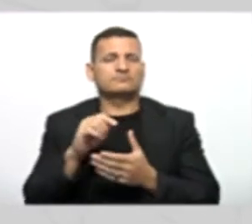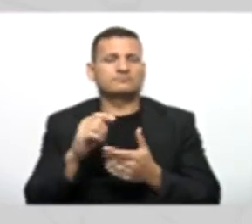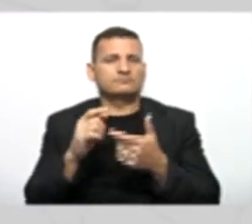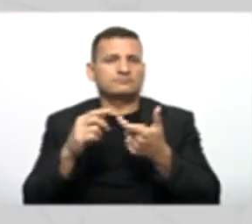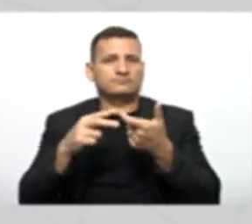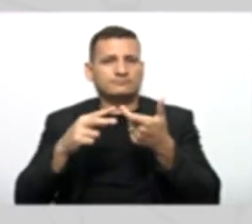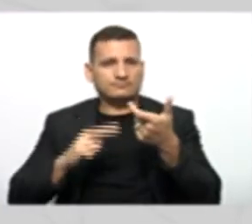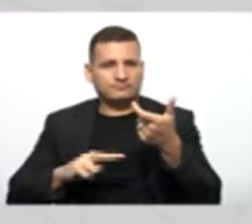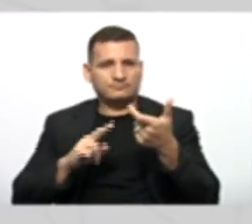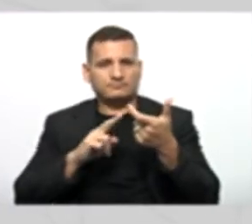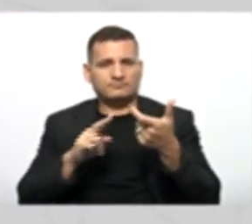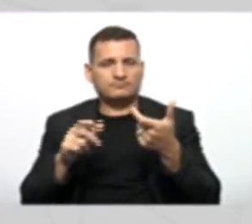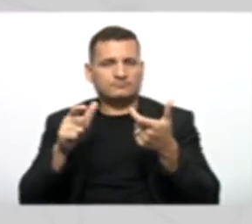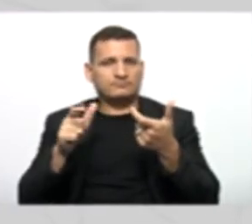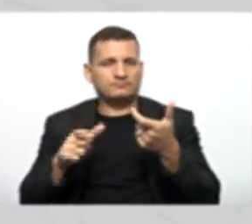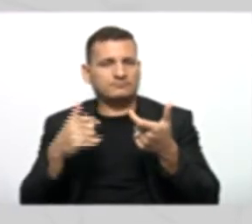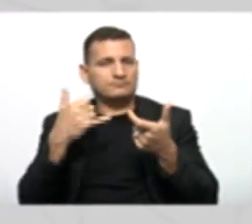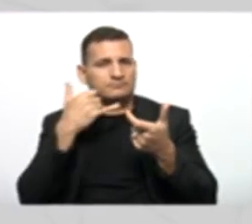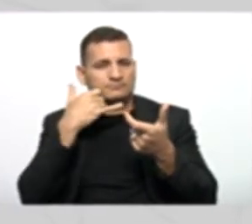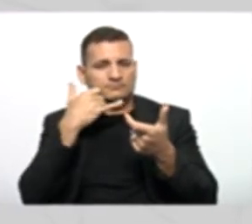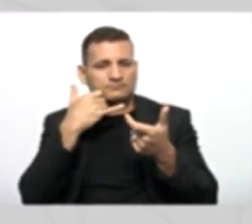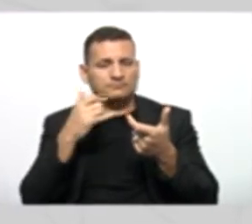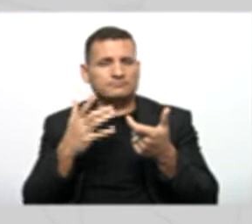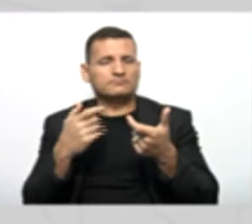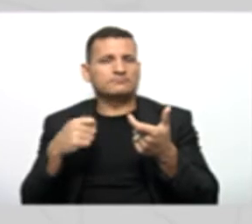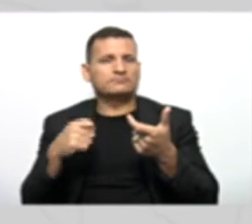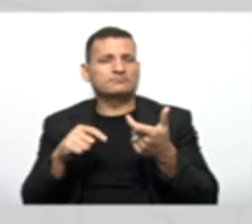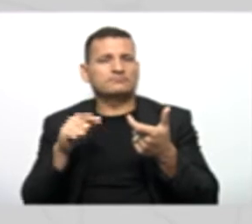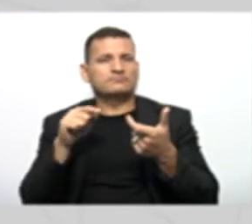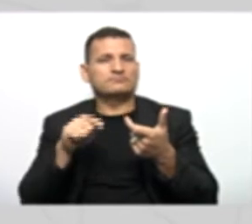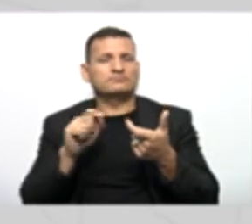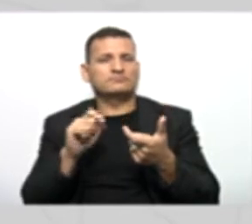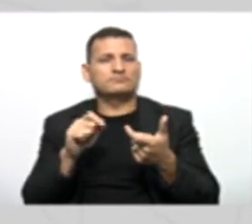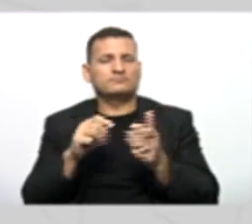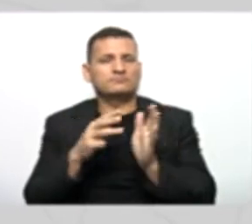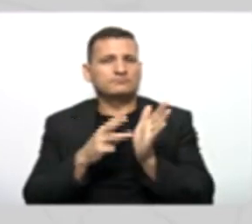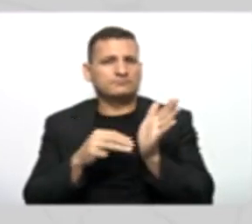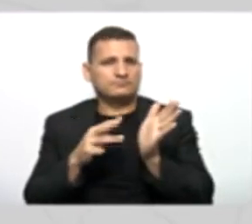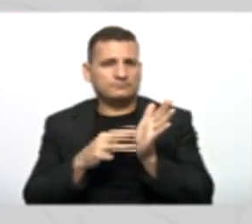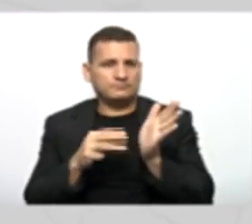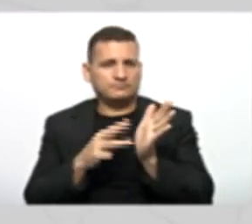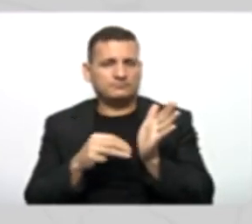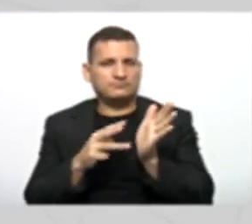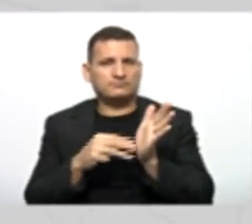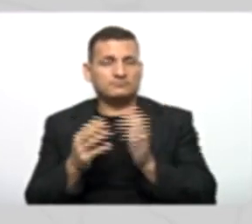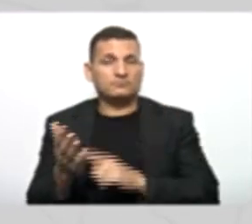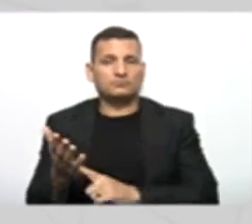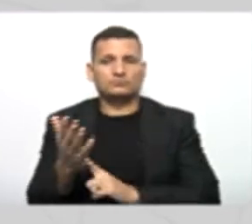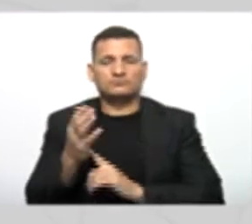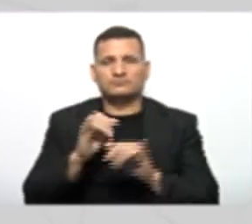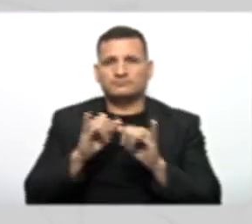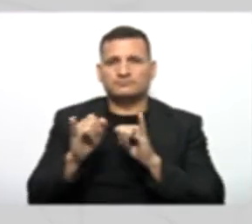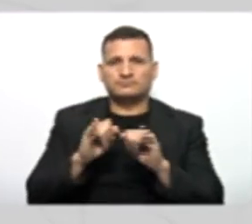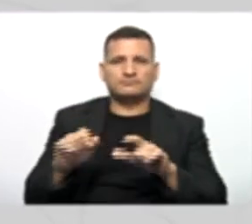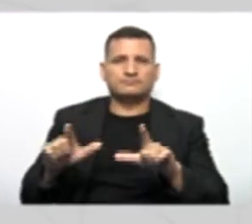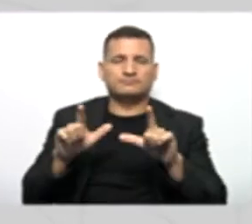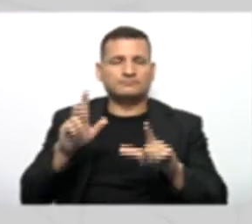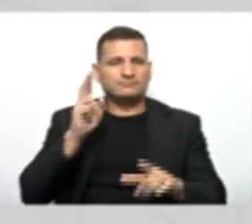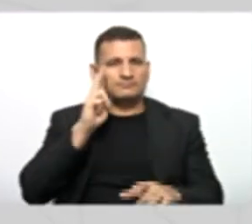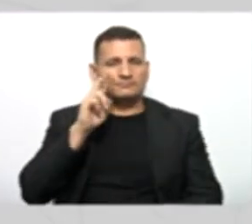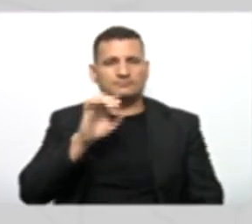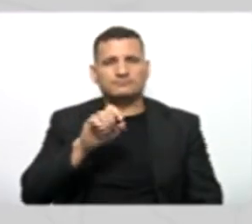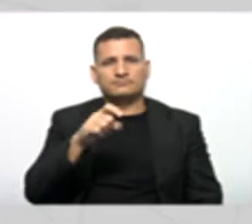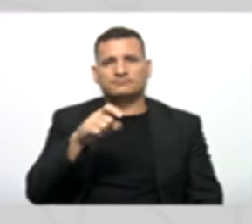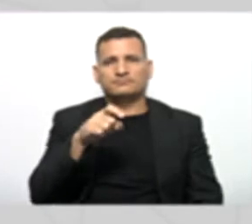telefone da classe pessoa Nós temos que ter um método de classe para mostrar essas informações na tela. Lembra lá do nosso Exib?